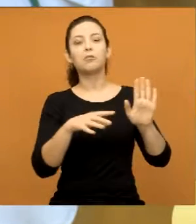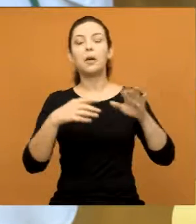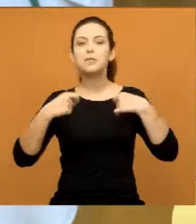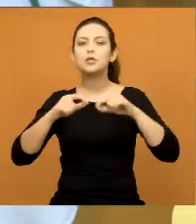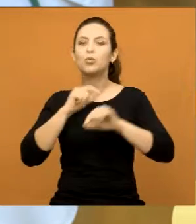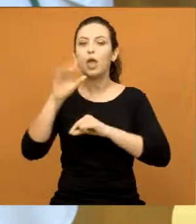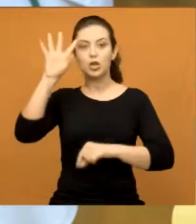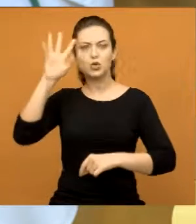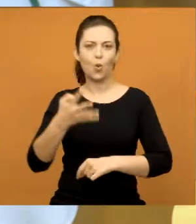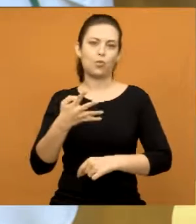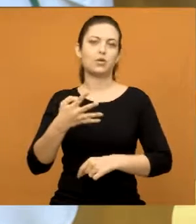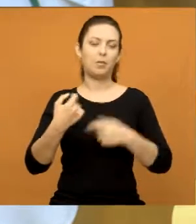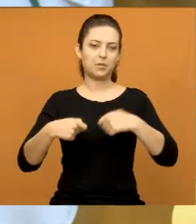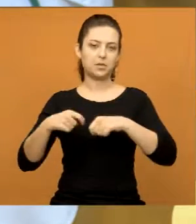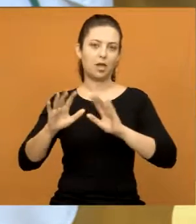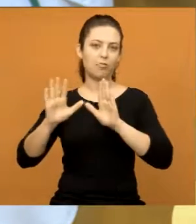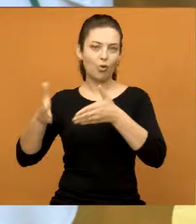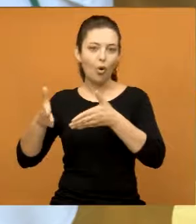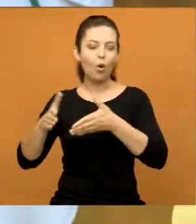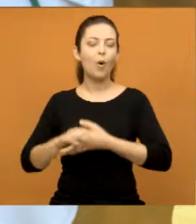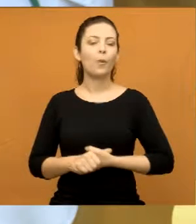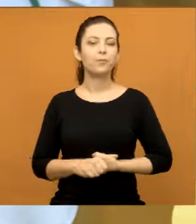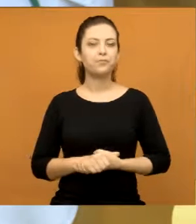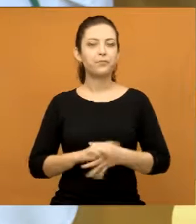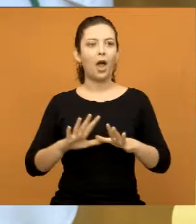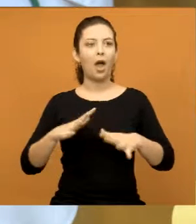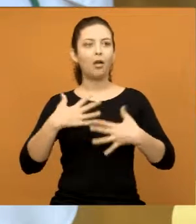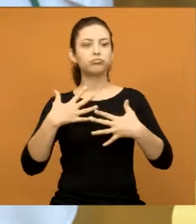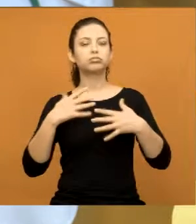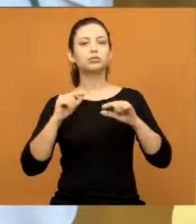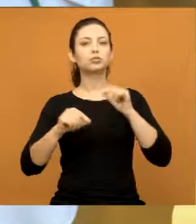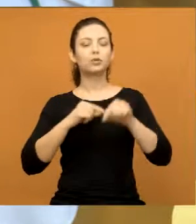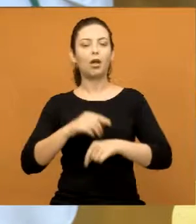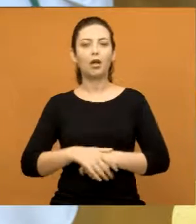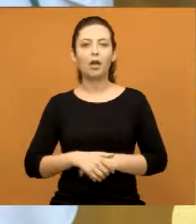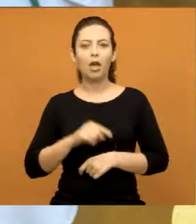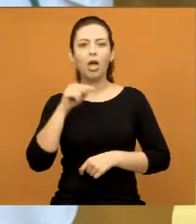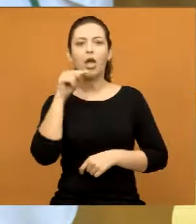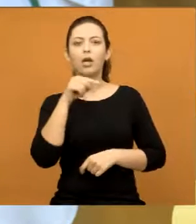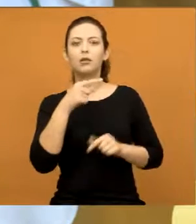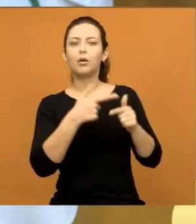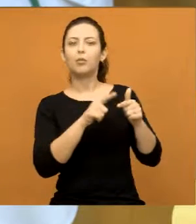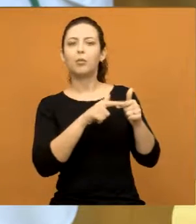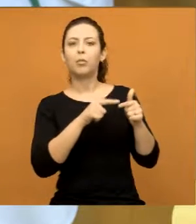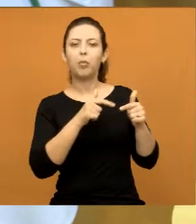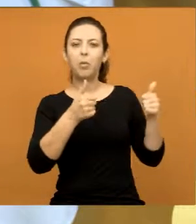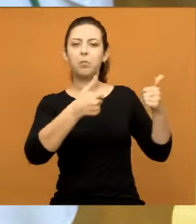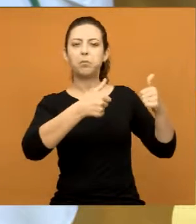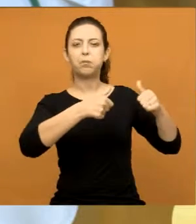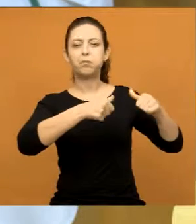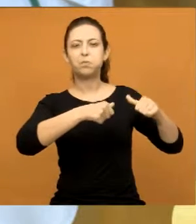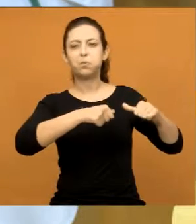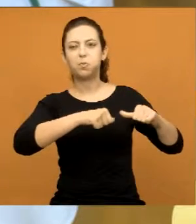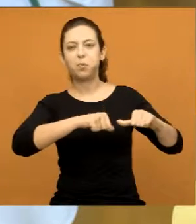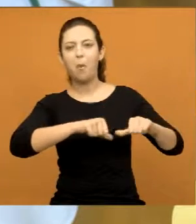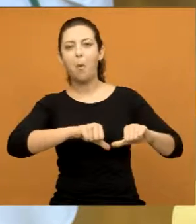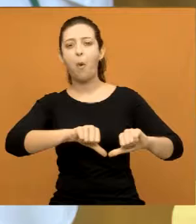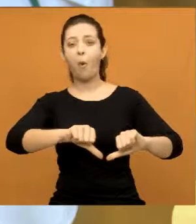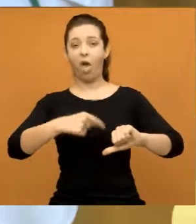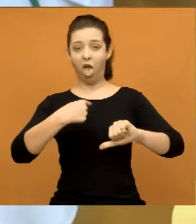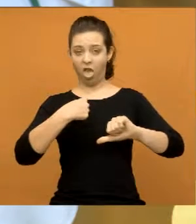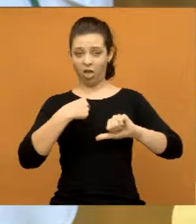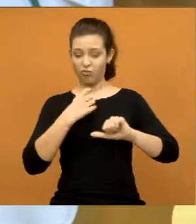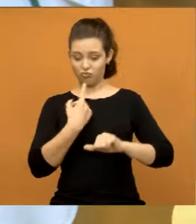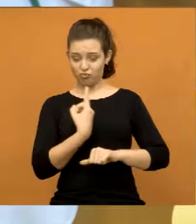solução. O que me espanta é que eu sinto que essa questão tem se acentuado e não sou só eu que tenho